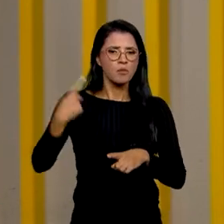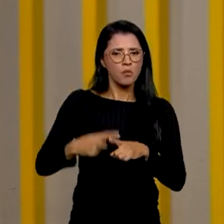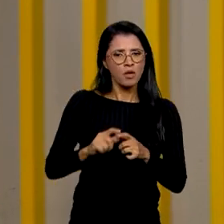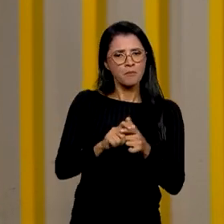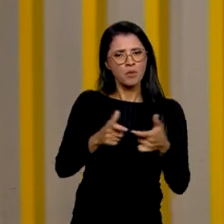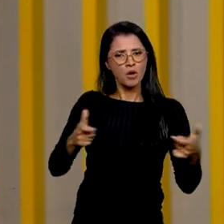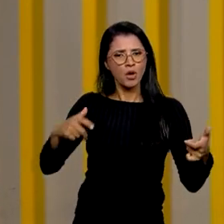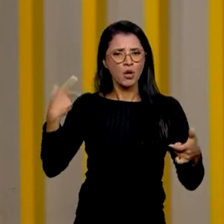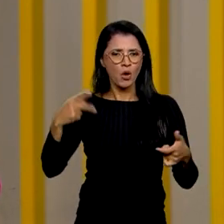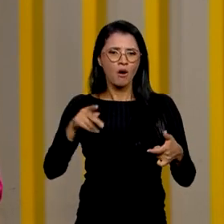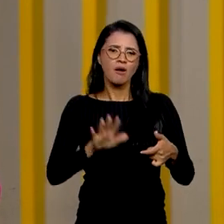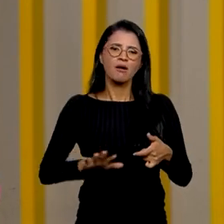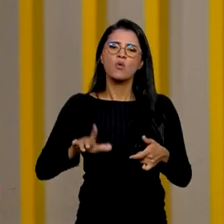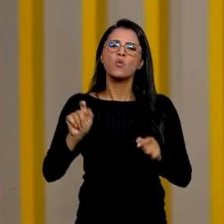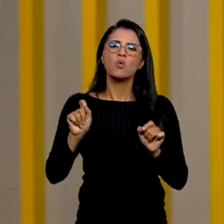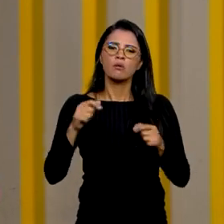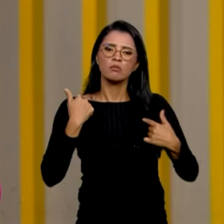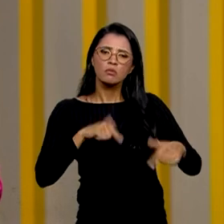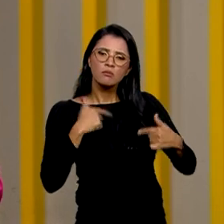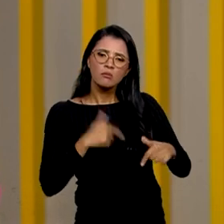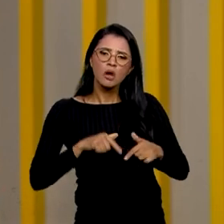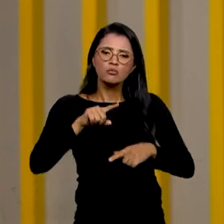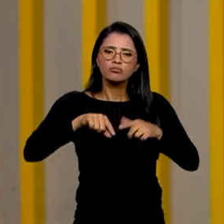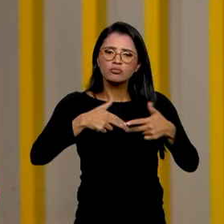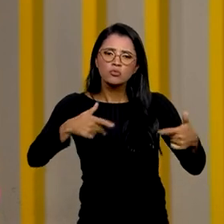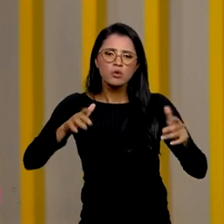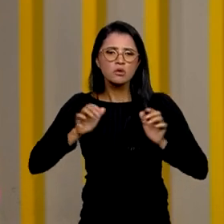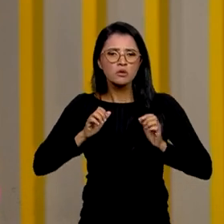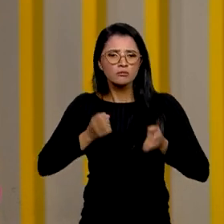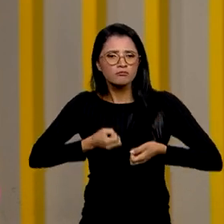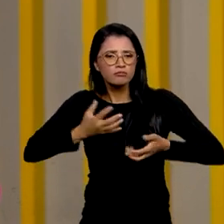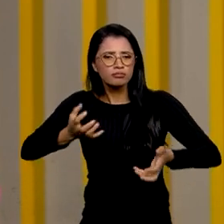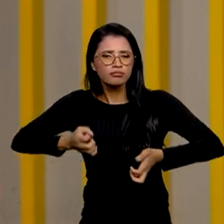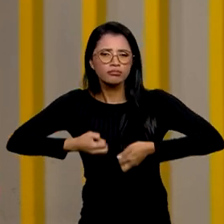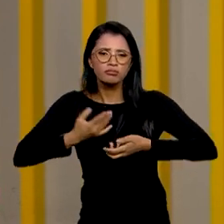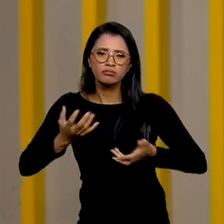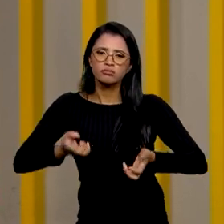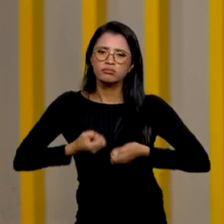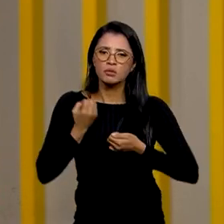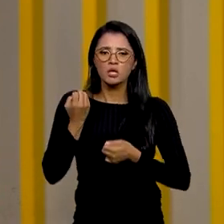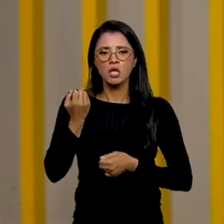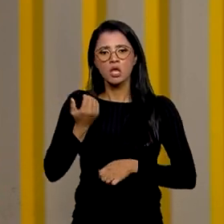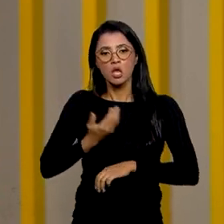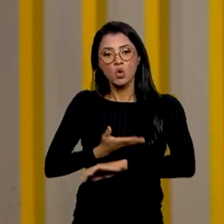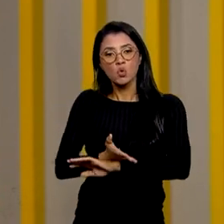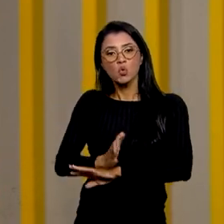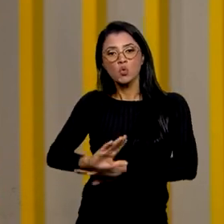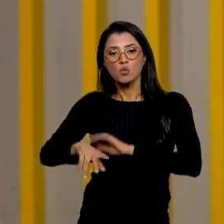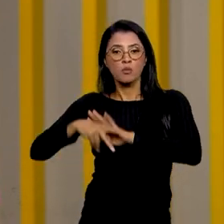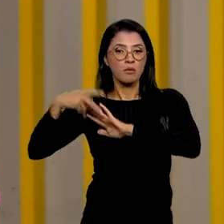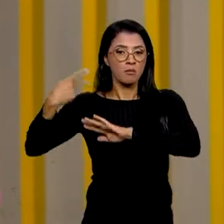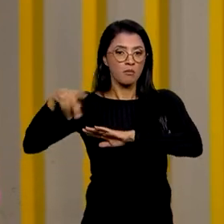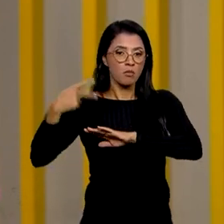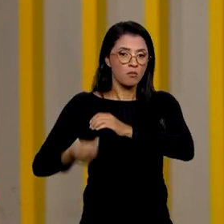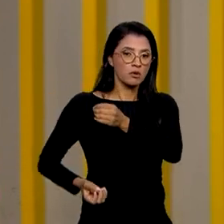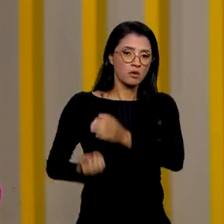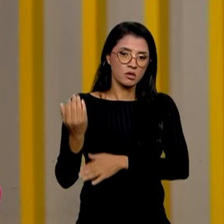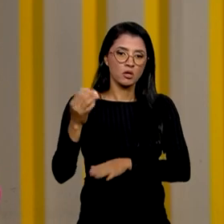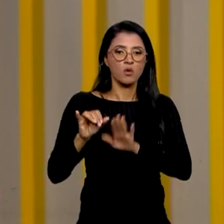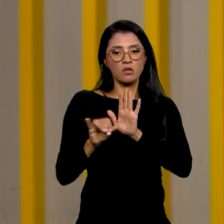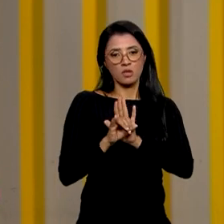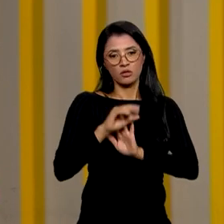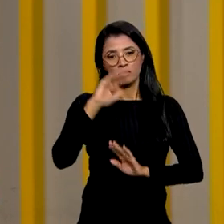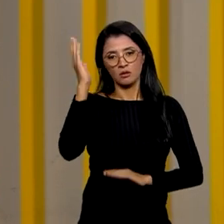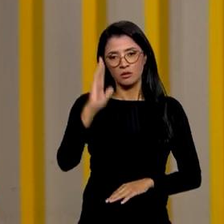na maior parte das vezes, trabalha com elementos ricos em expressões e costumes que dizem respeito à construção da